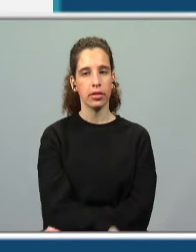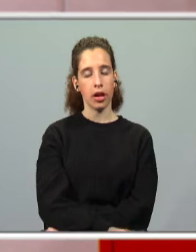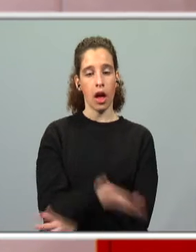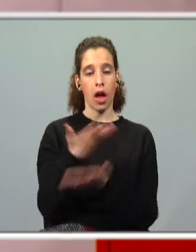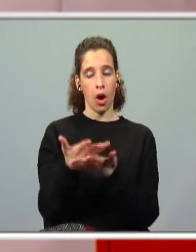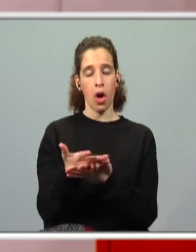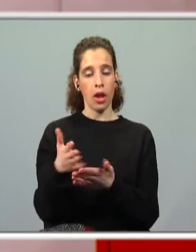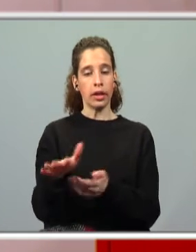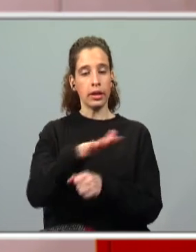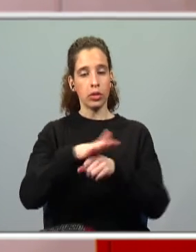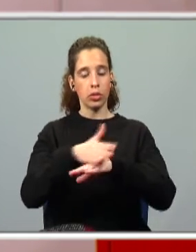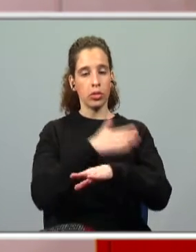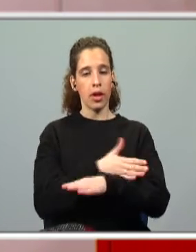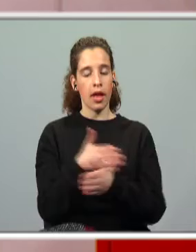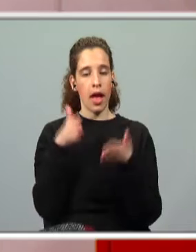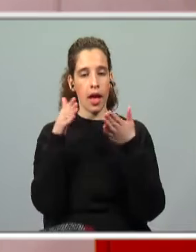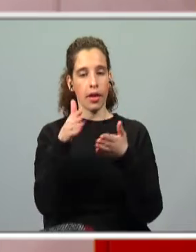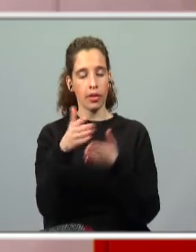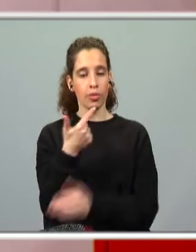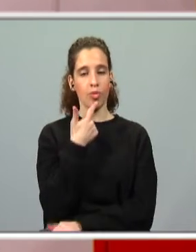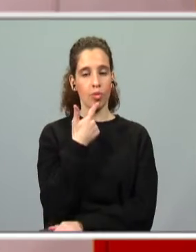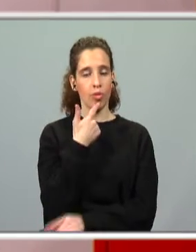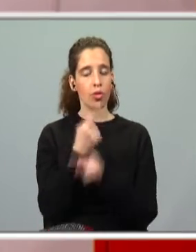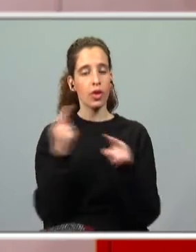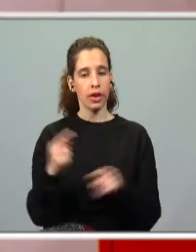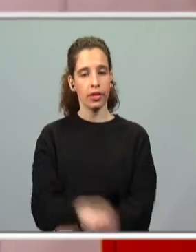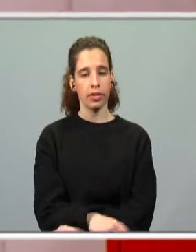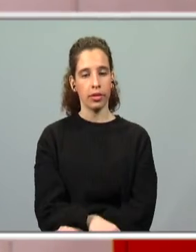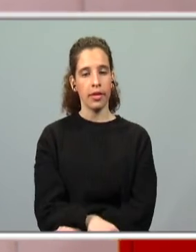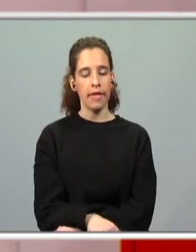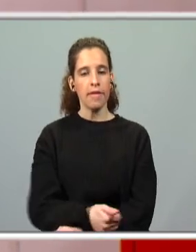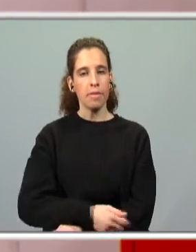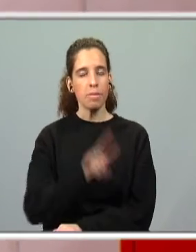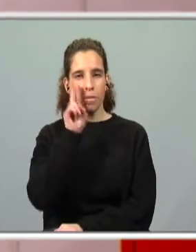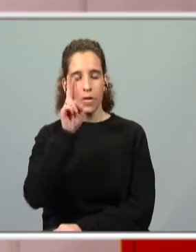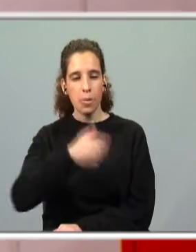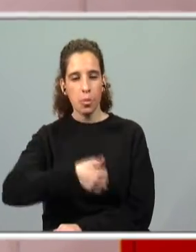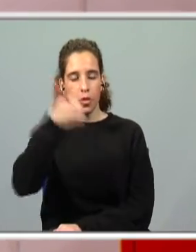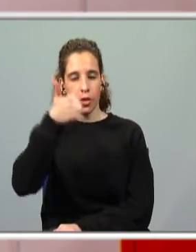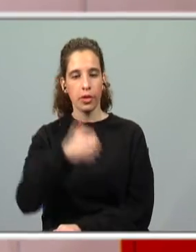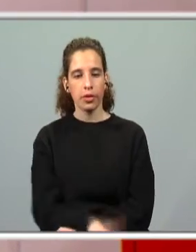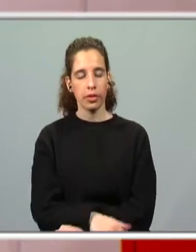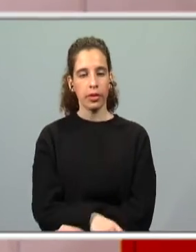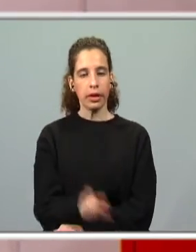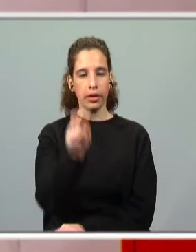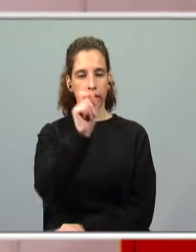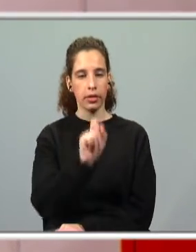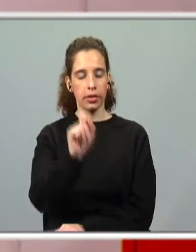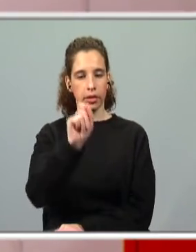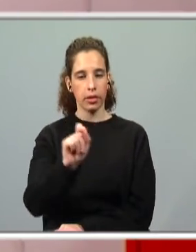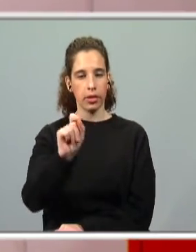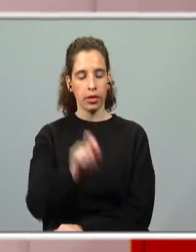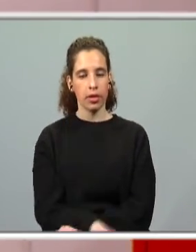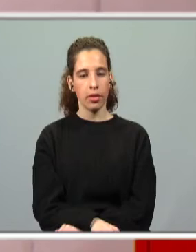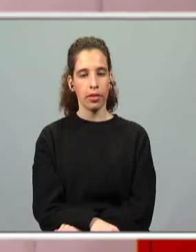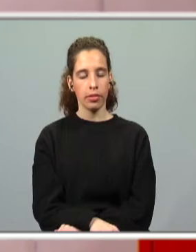caso anterior, ajudava-nos porquê? Porque conseguíamos ver melhor quais eram as letras que